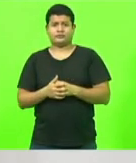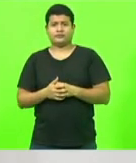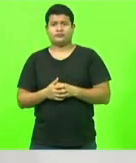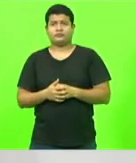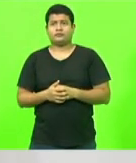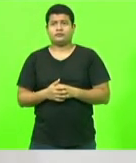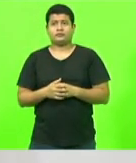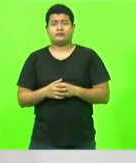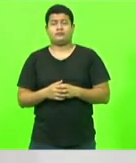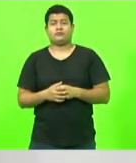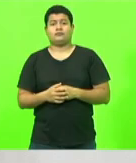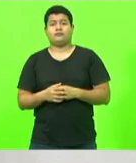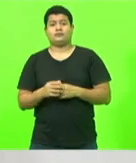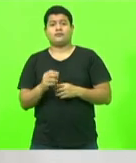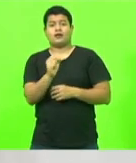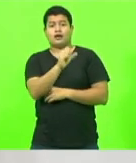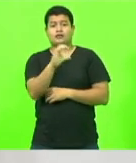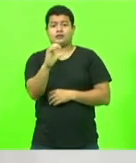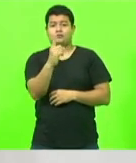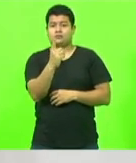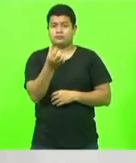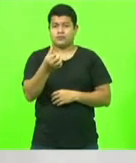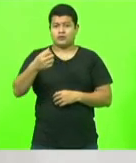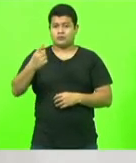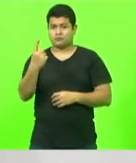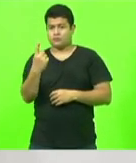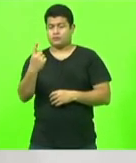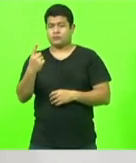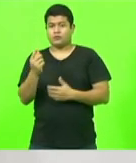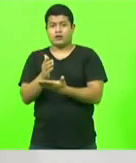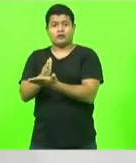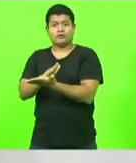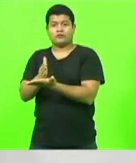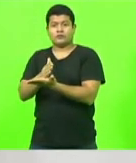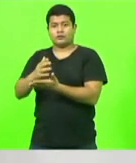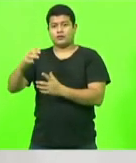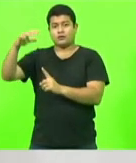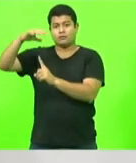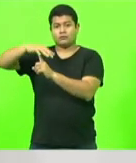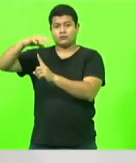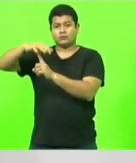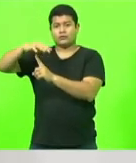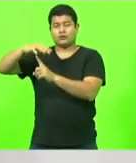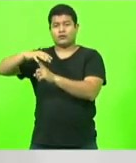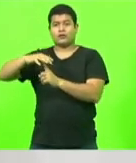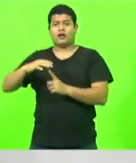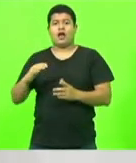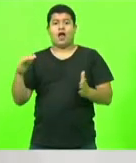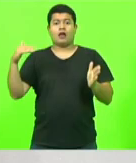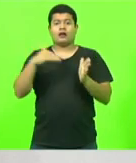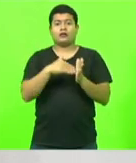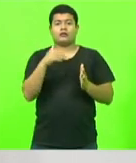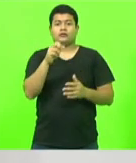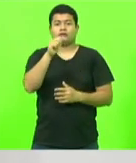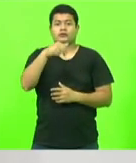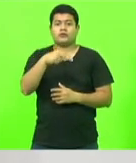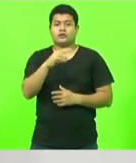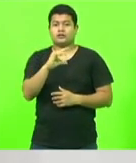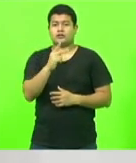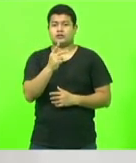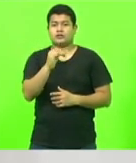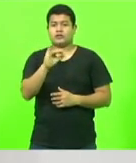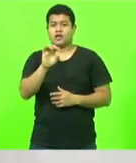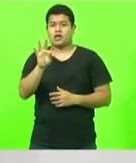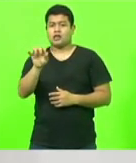SC161, que liga a divisa do Paraná com o município de Palma Sola e Anchieta, crateras, deputado